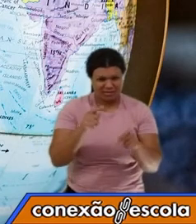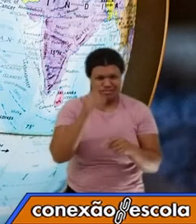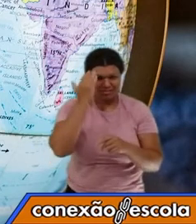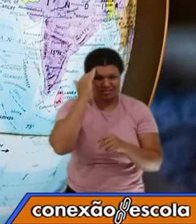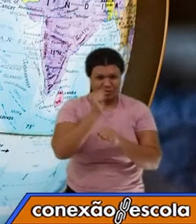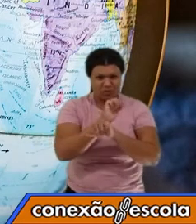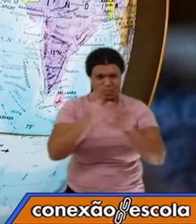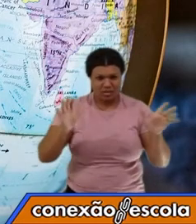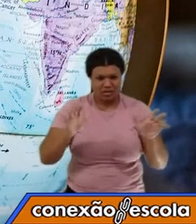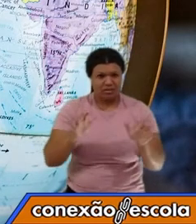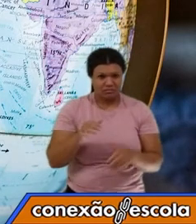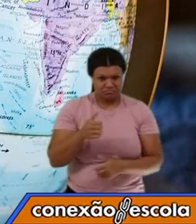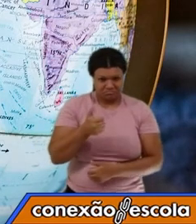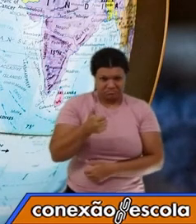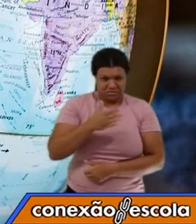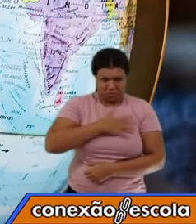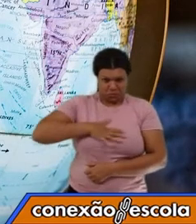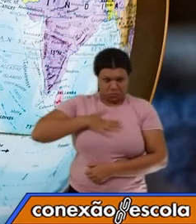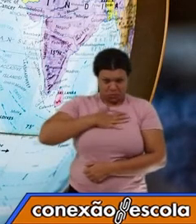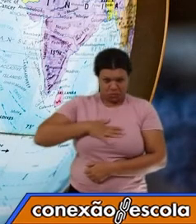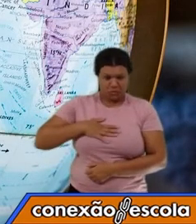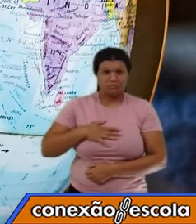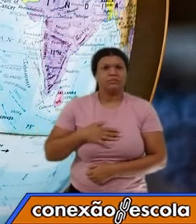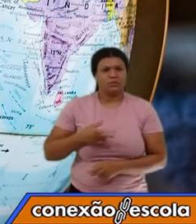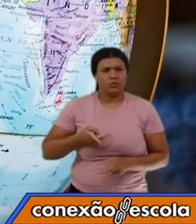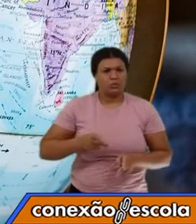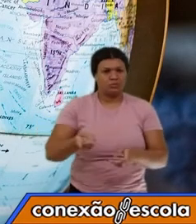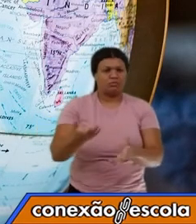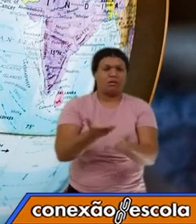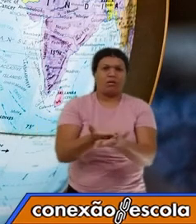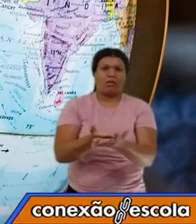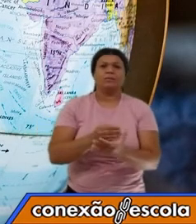Está entendendo? Está legal? Vamos avançar.